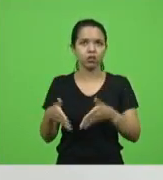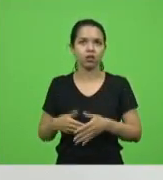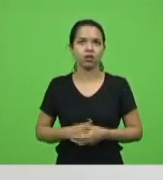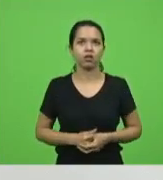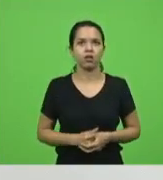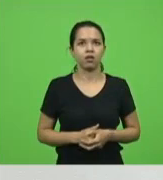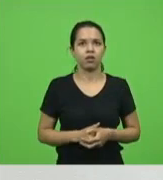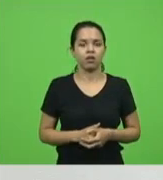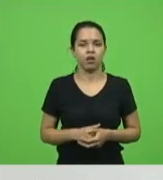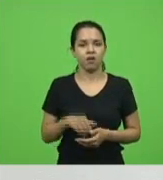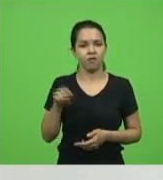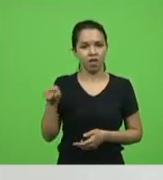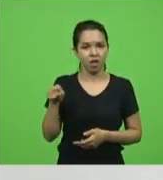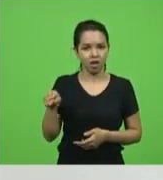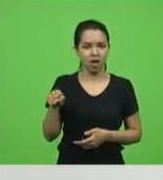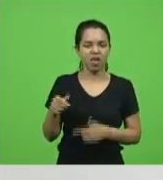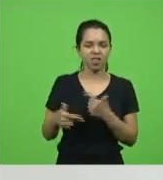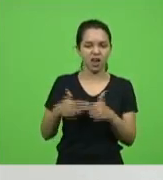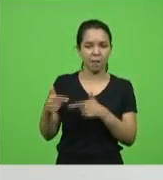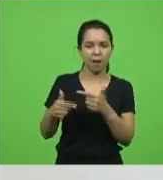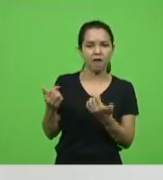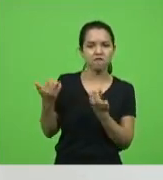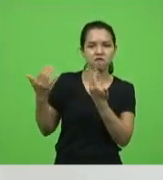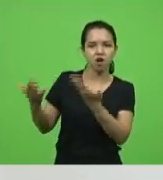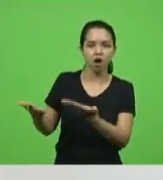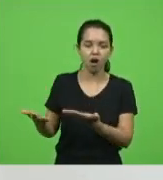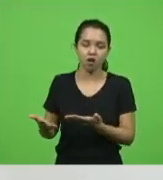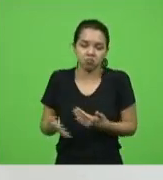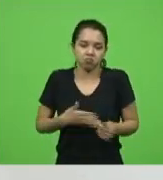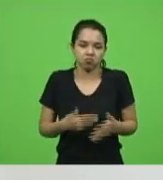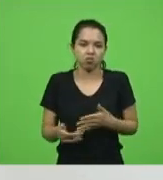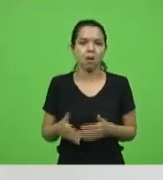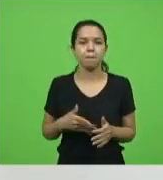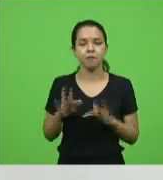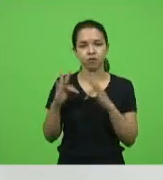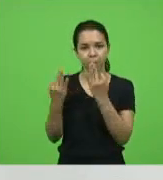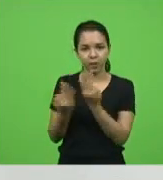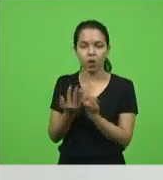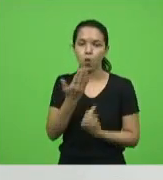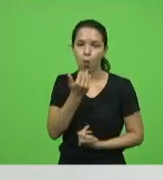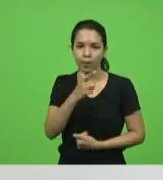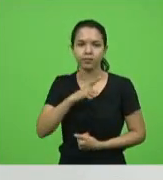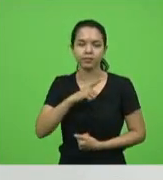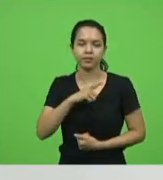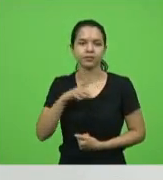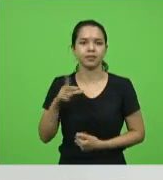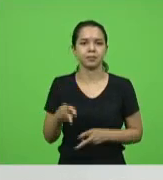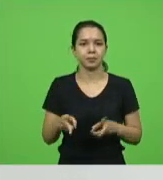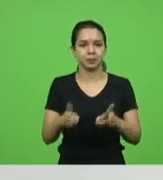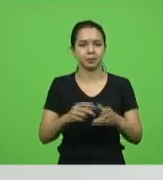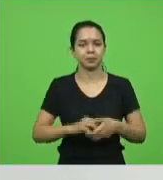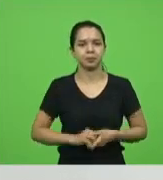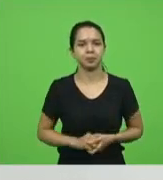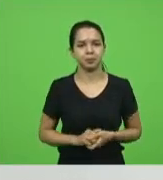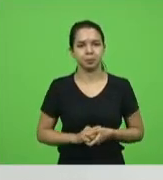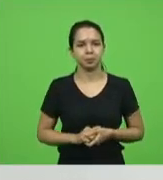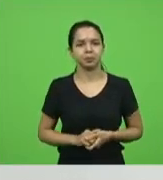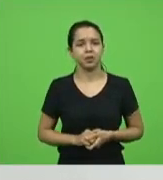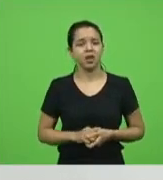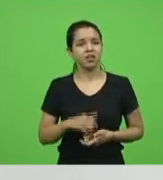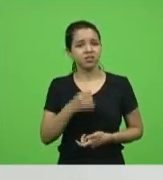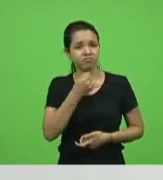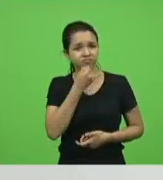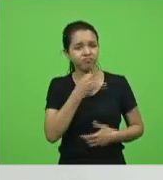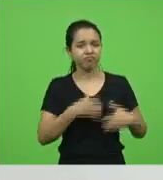ali é miliciano e tal, mas nunca faltou pão na mesa da minha família. E essas tristezas, essas agruras que a gente passou, elas